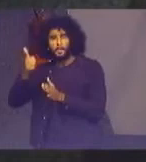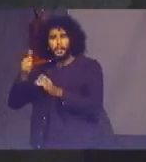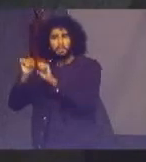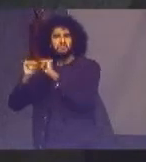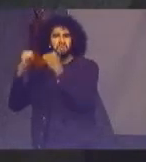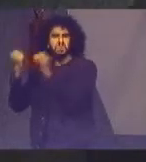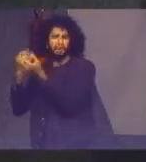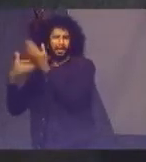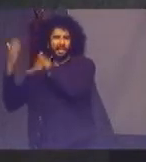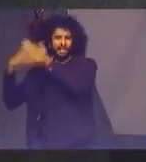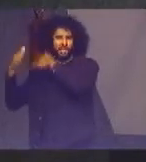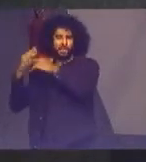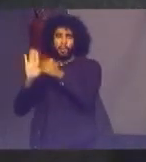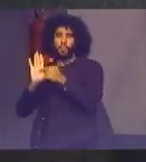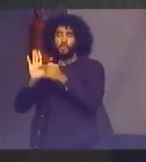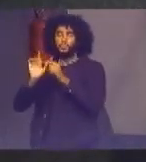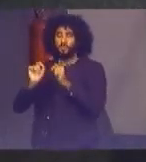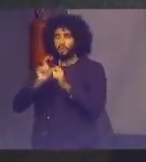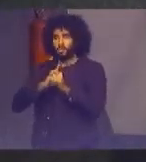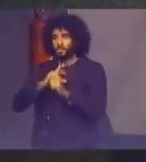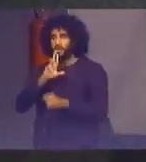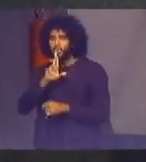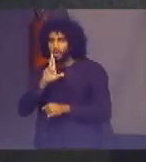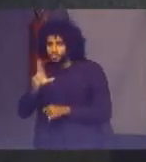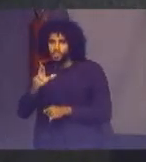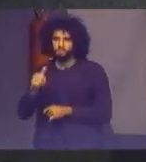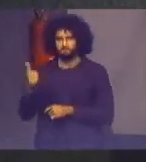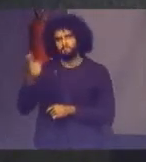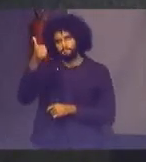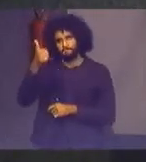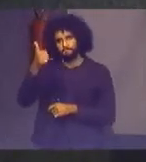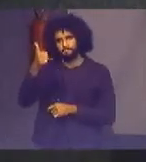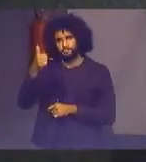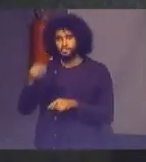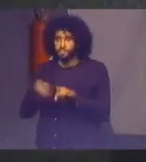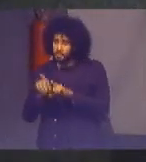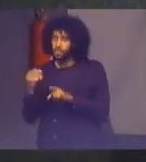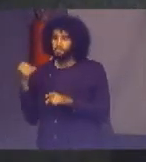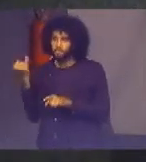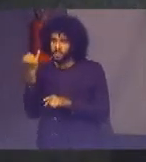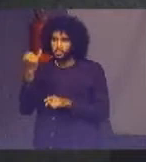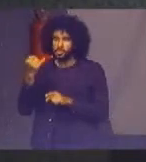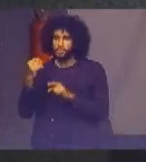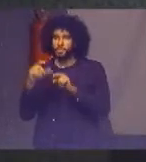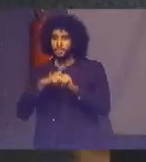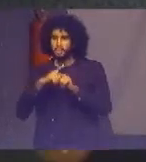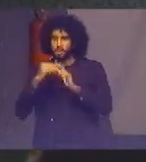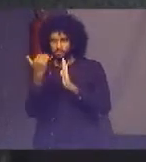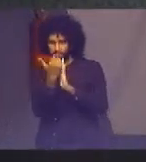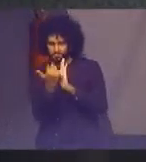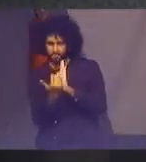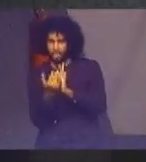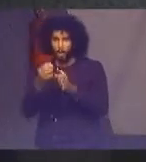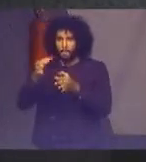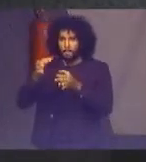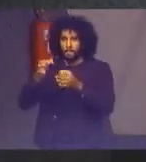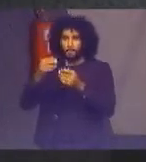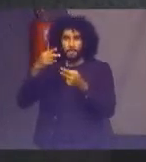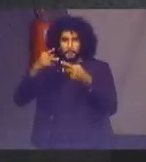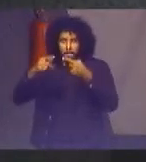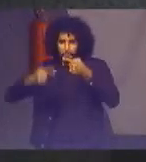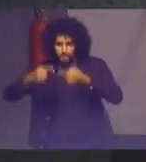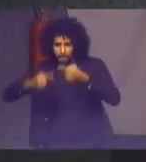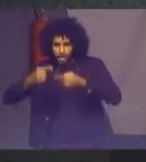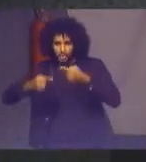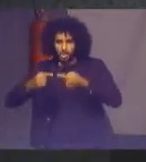tem apresentado resultados substanciais para a construção e execução de política de sustentabilidade